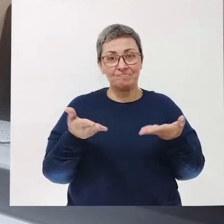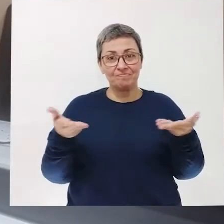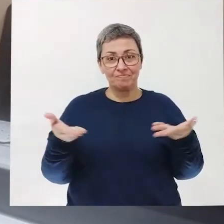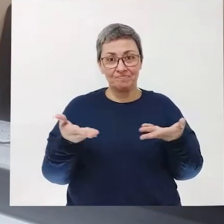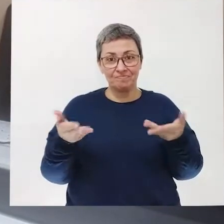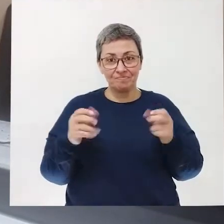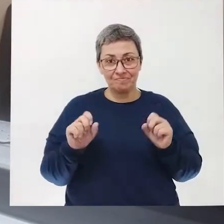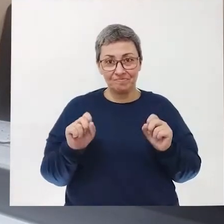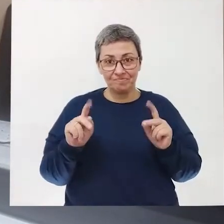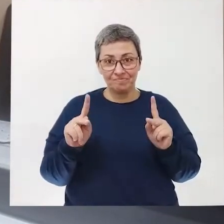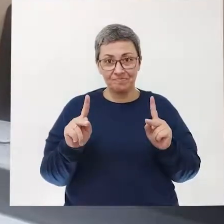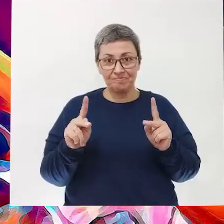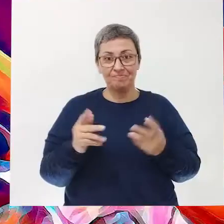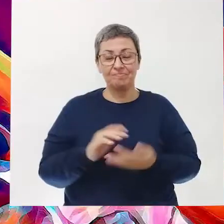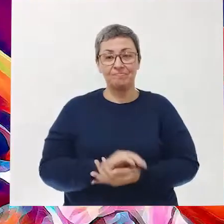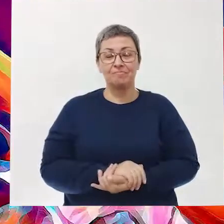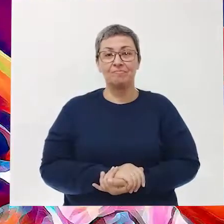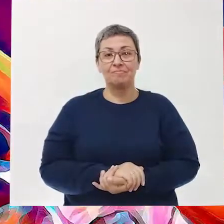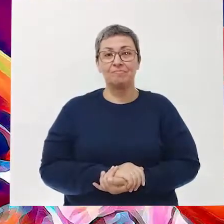ok?